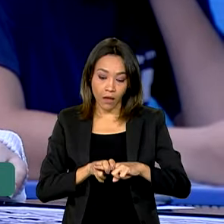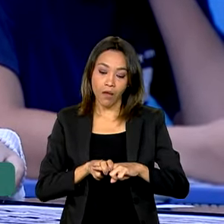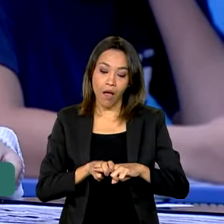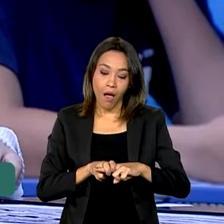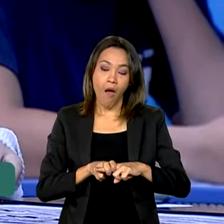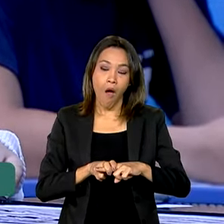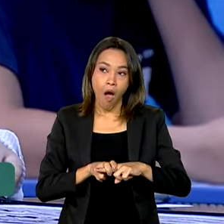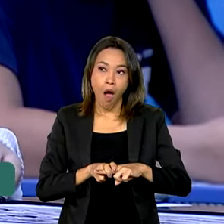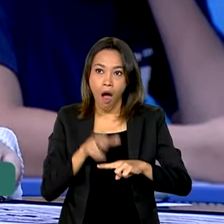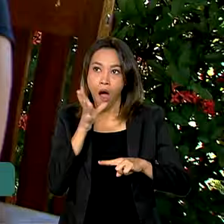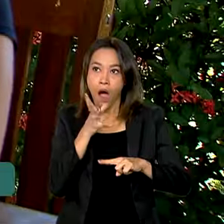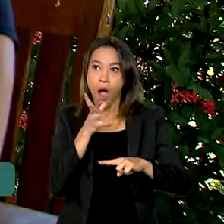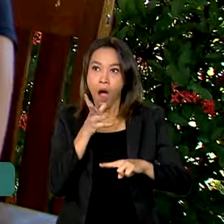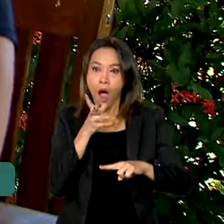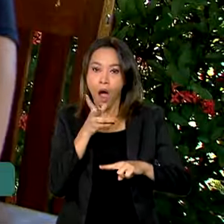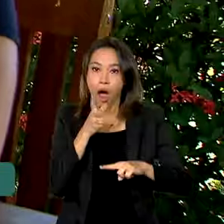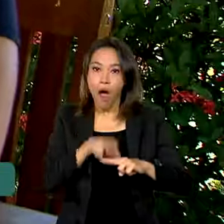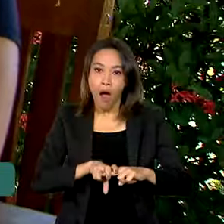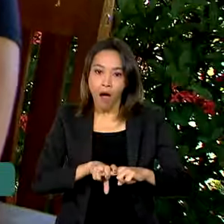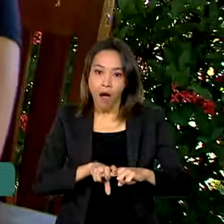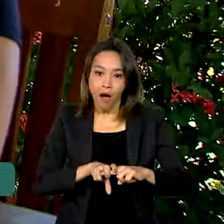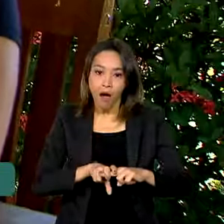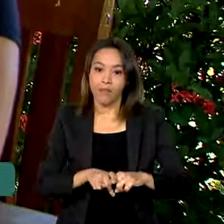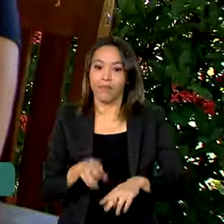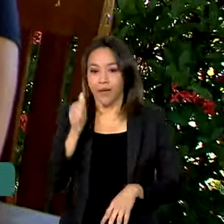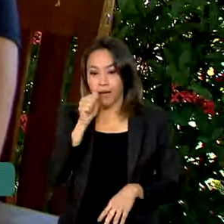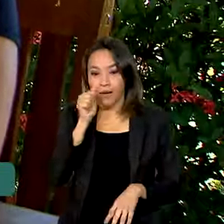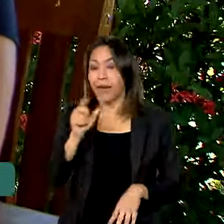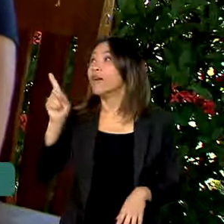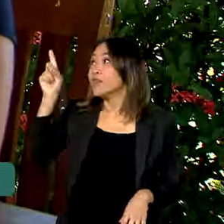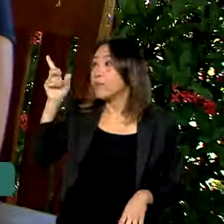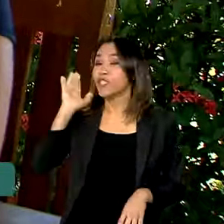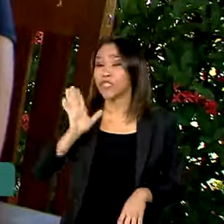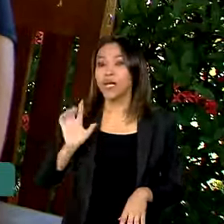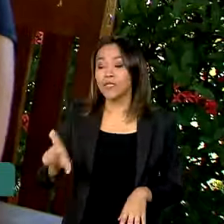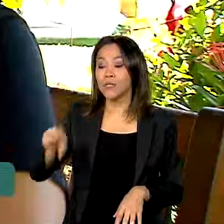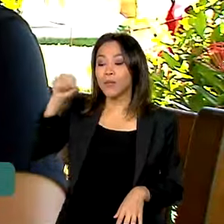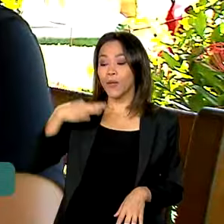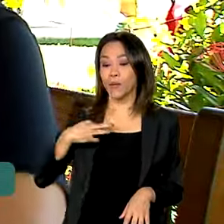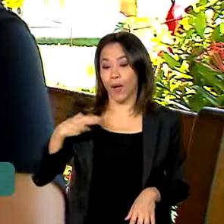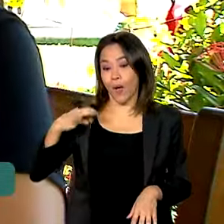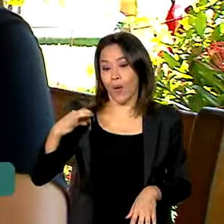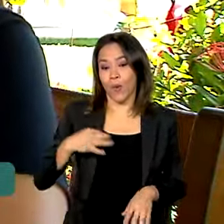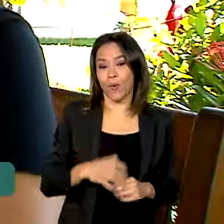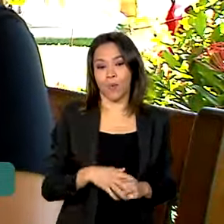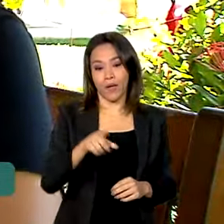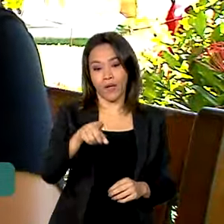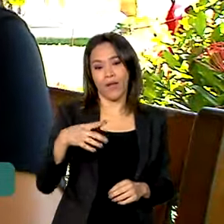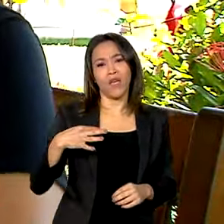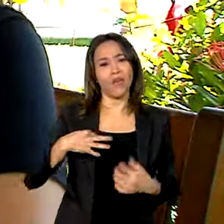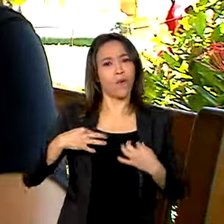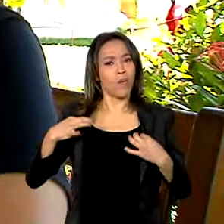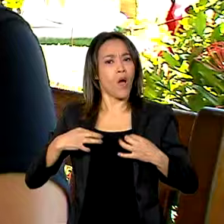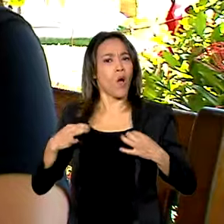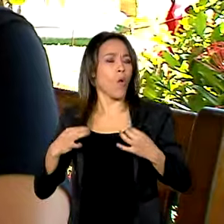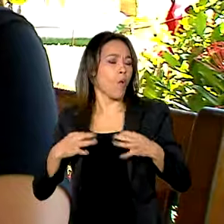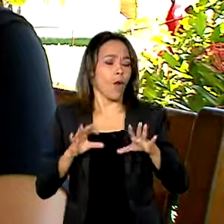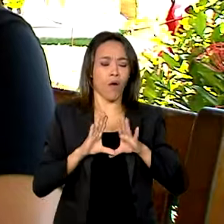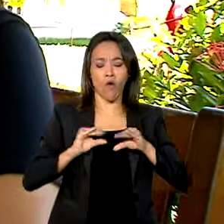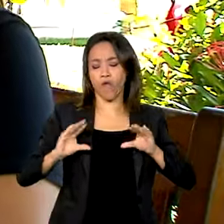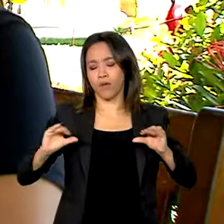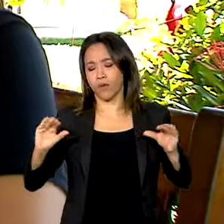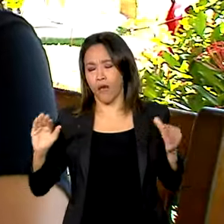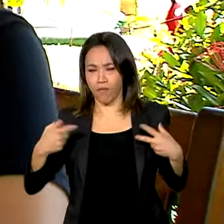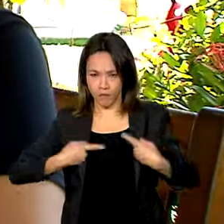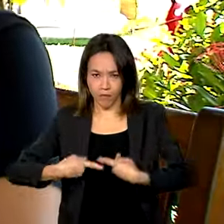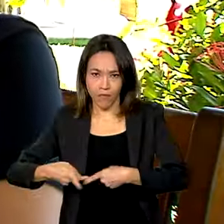por um longo período. Essa candidata já separou a roupa. Eu vou com uma roupa bem confortável, de